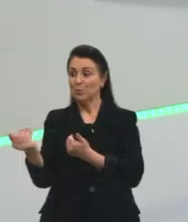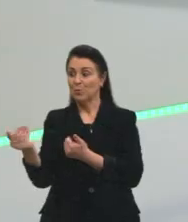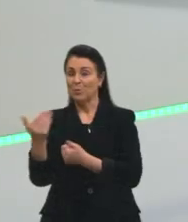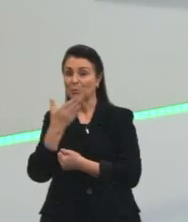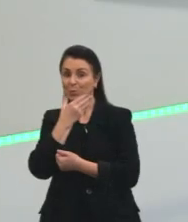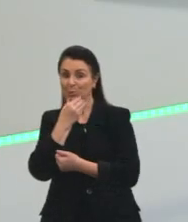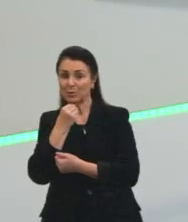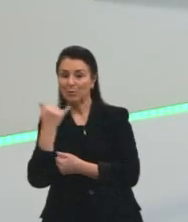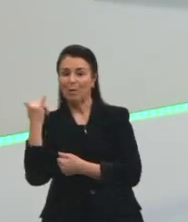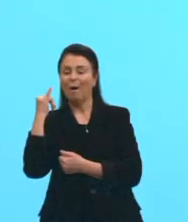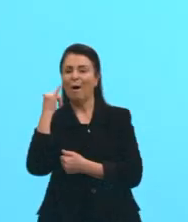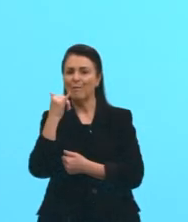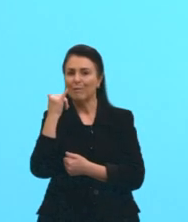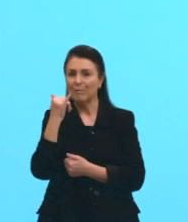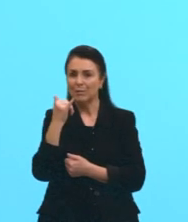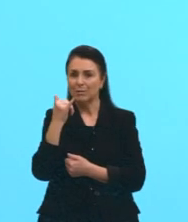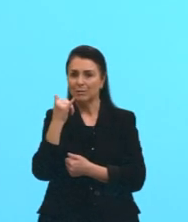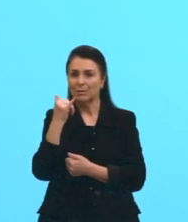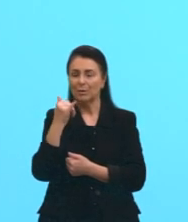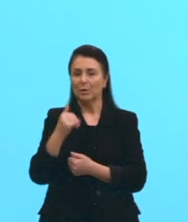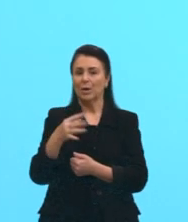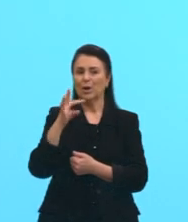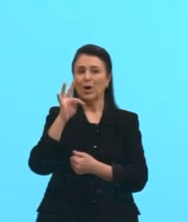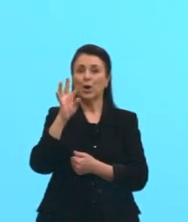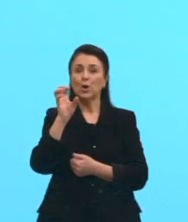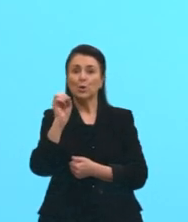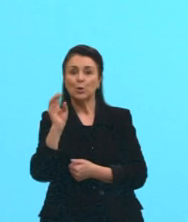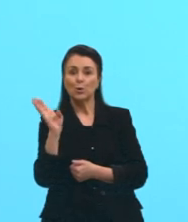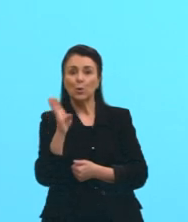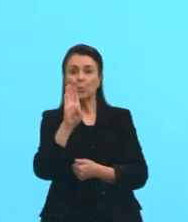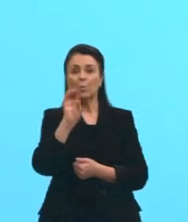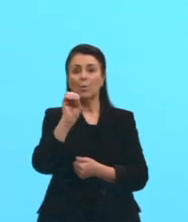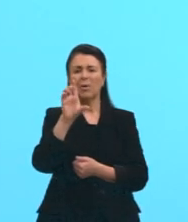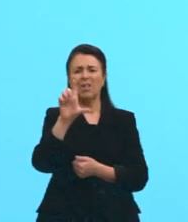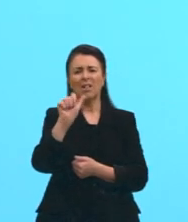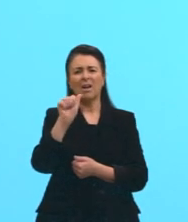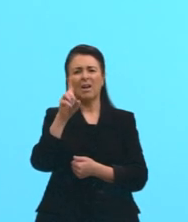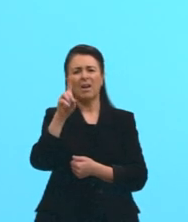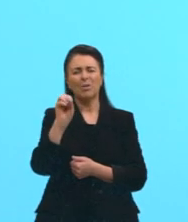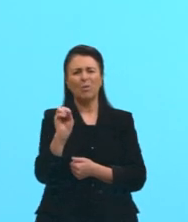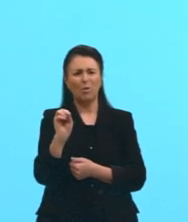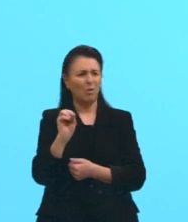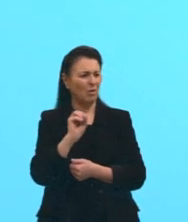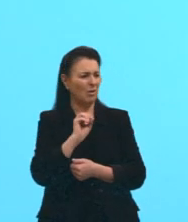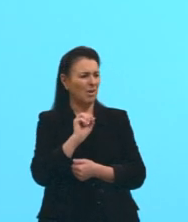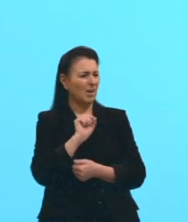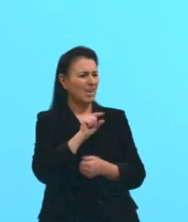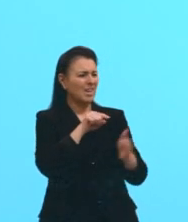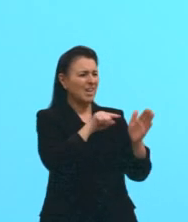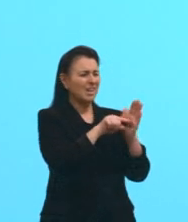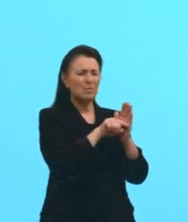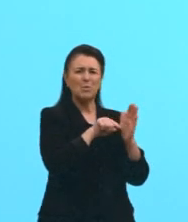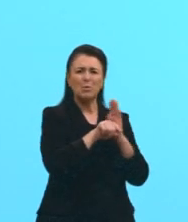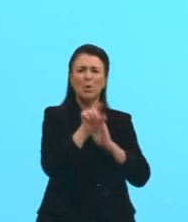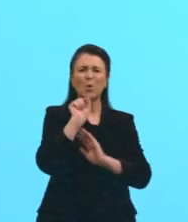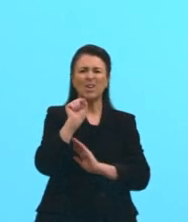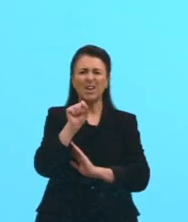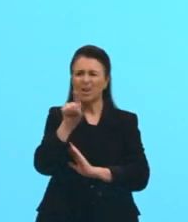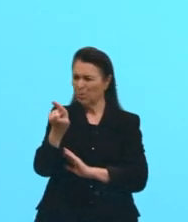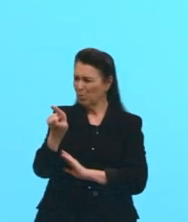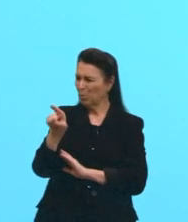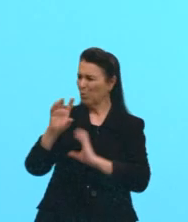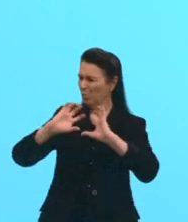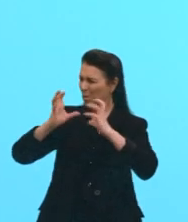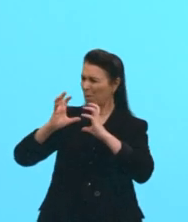novo, tô bolado. E o senhor responde, quê? Levou uma bolada? E